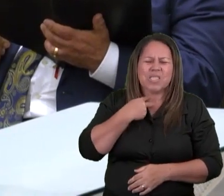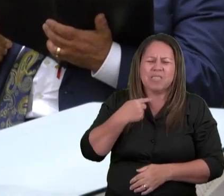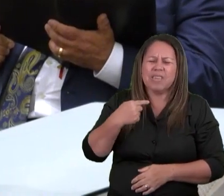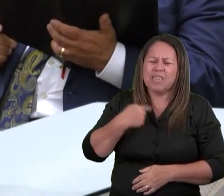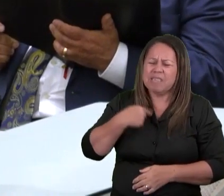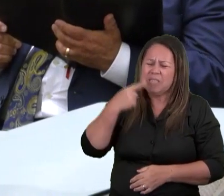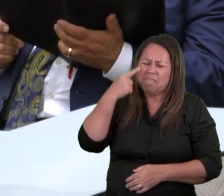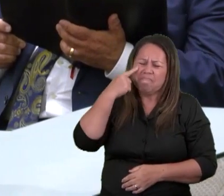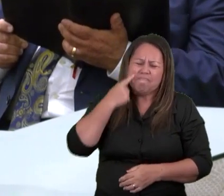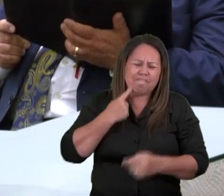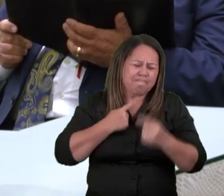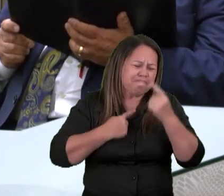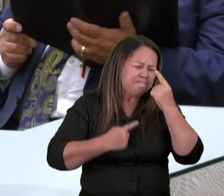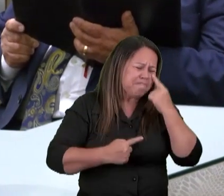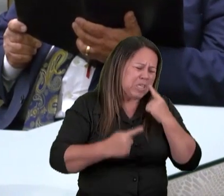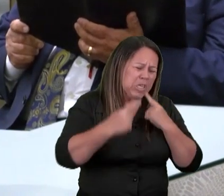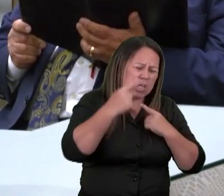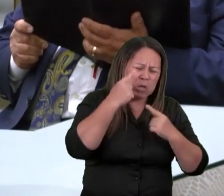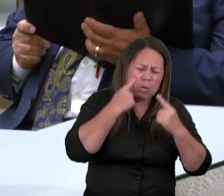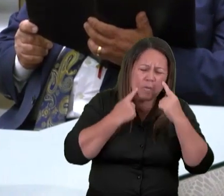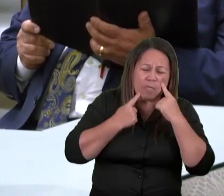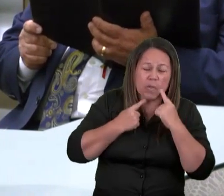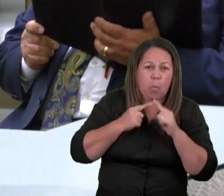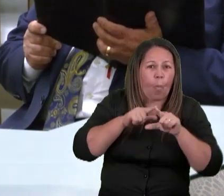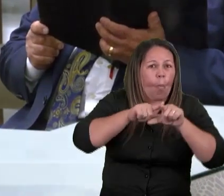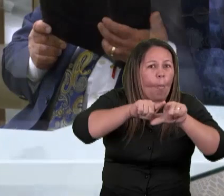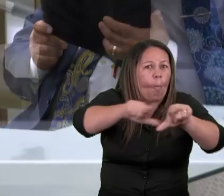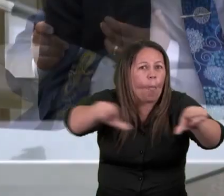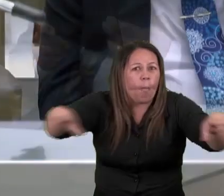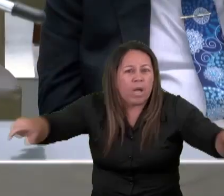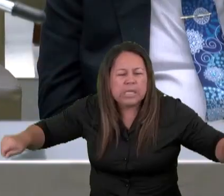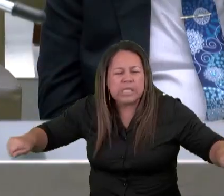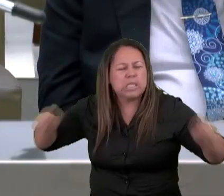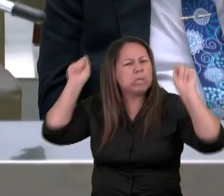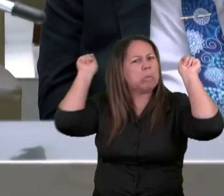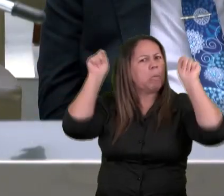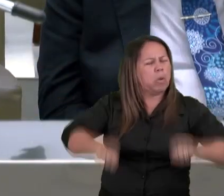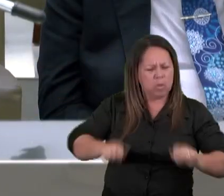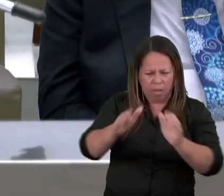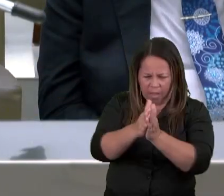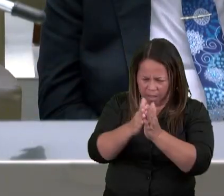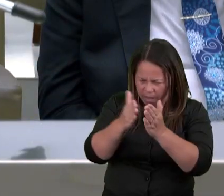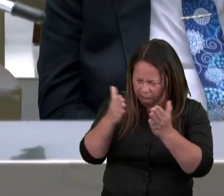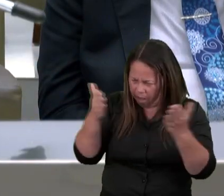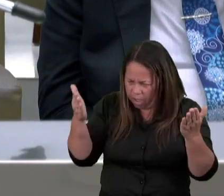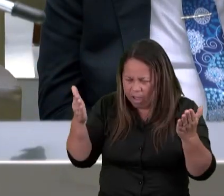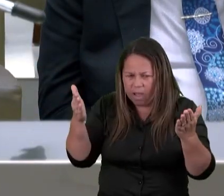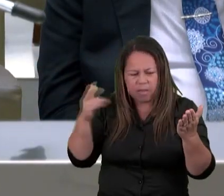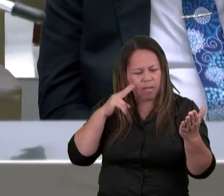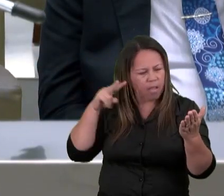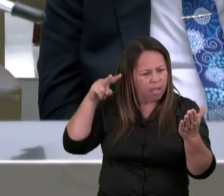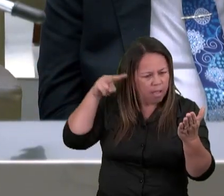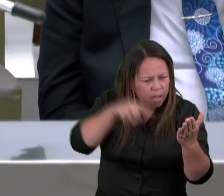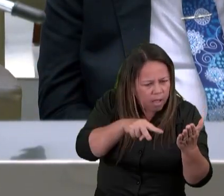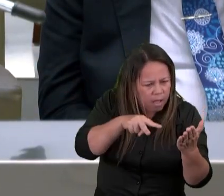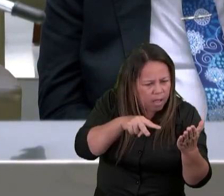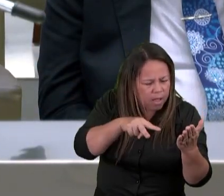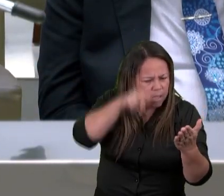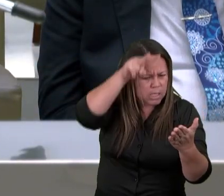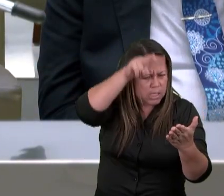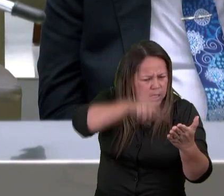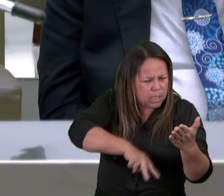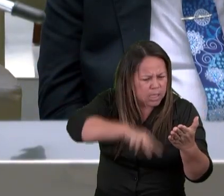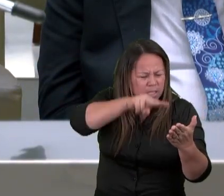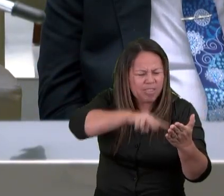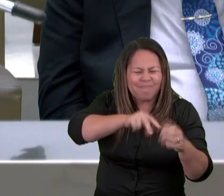muito porque ninguém for achado digno de abrir o livro nem de o ler nem de